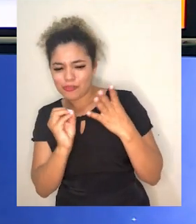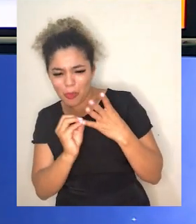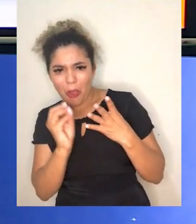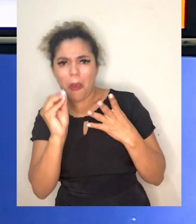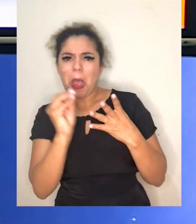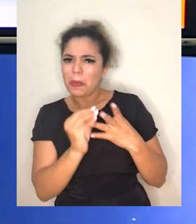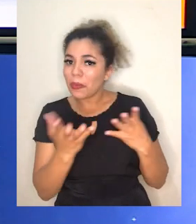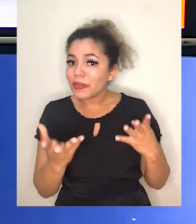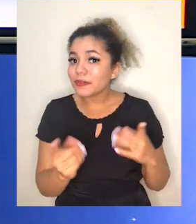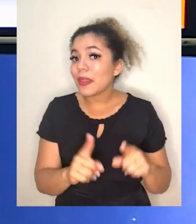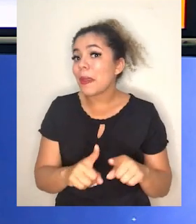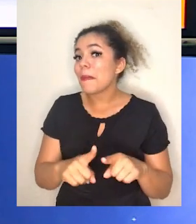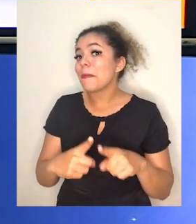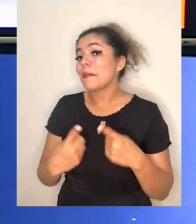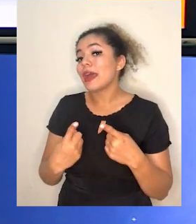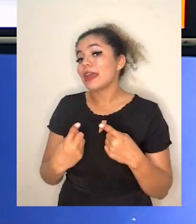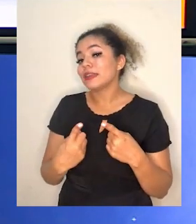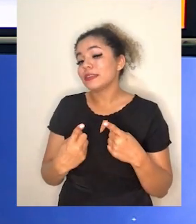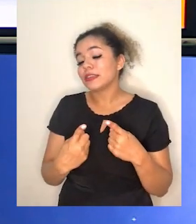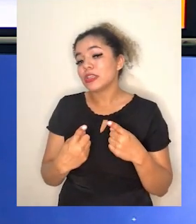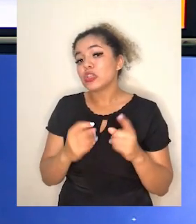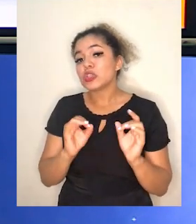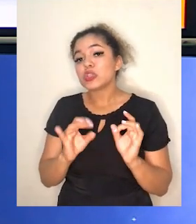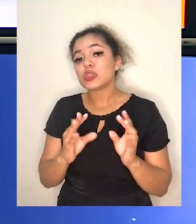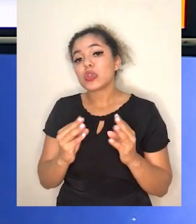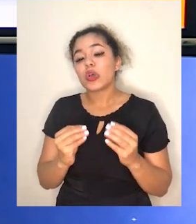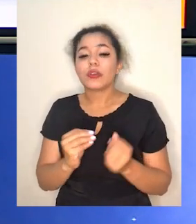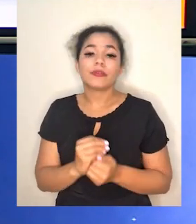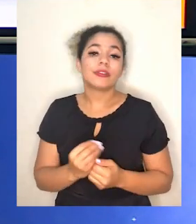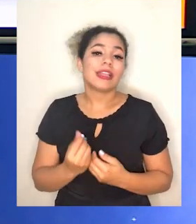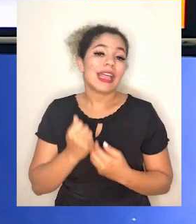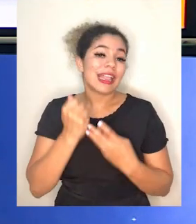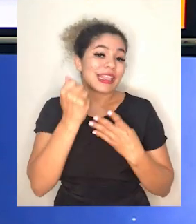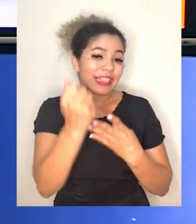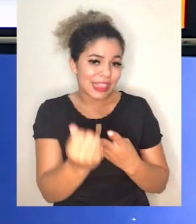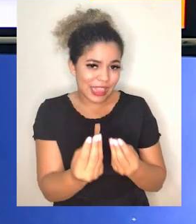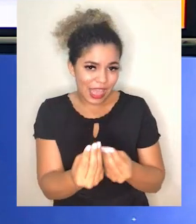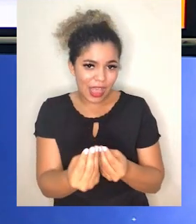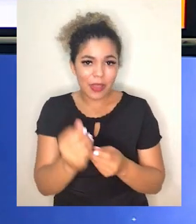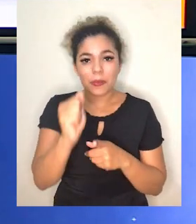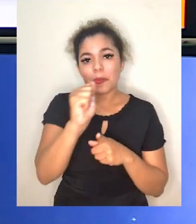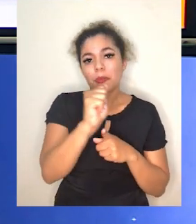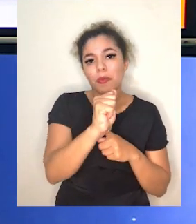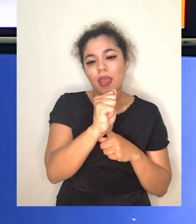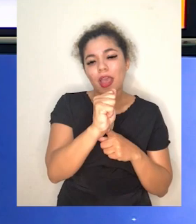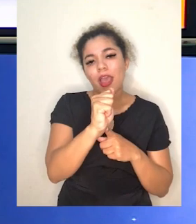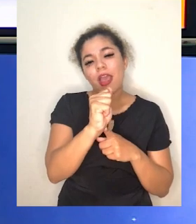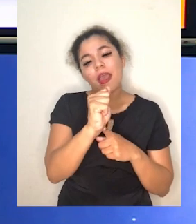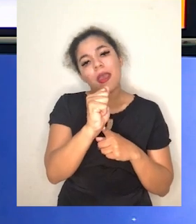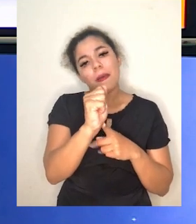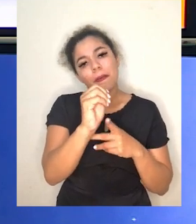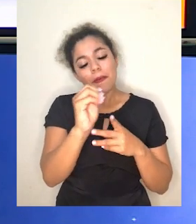sanguíneos. Porém, só podem doar para o tipo AB e o O.